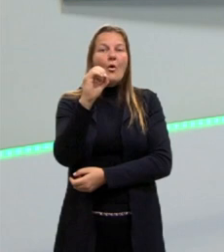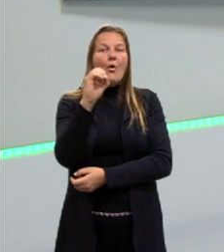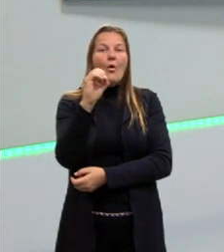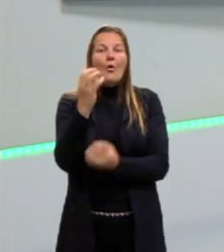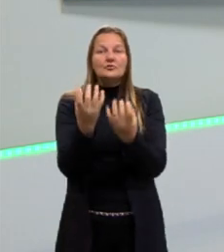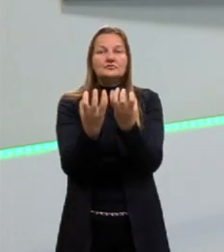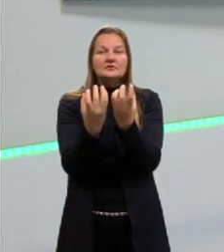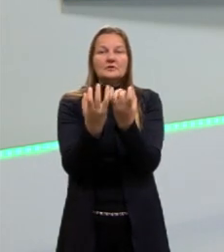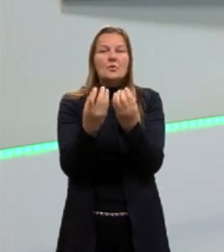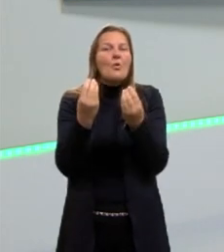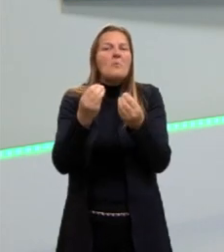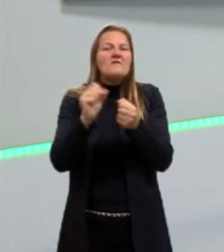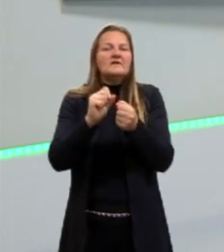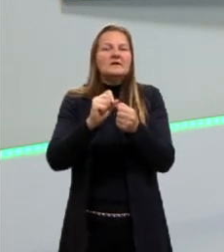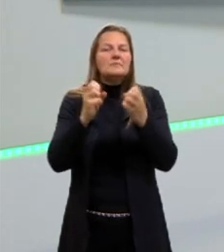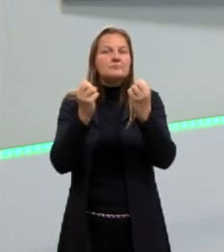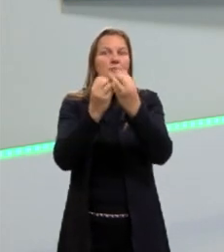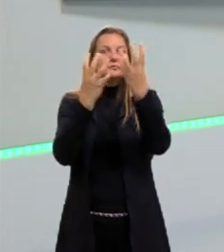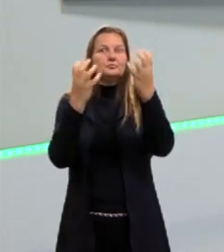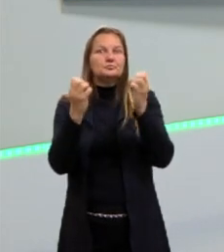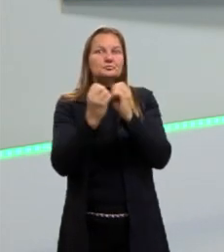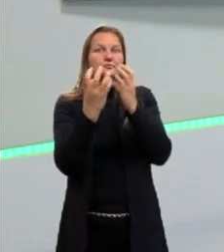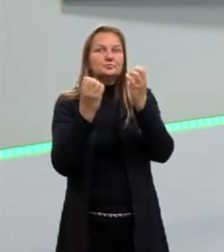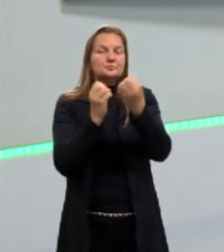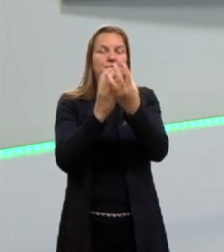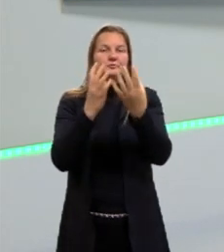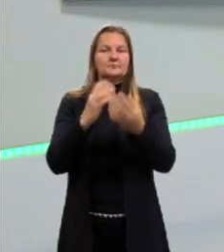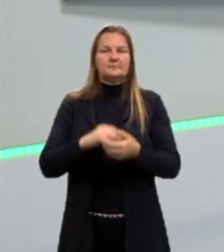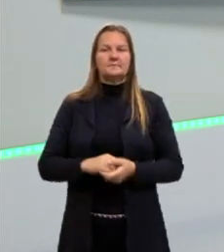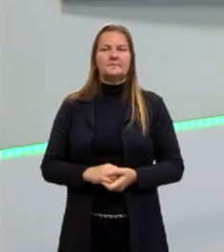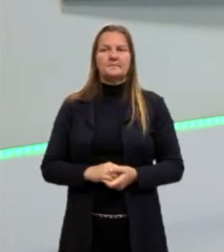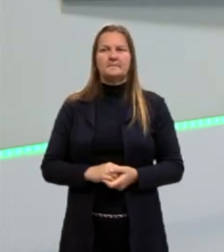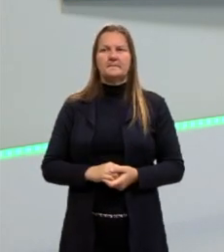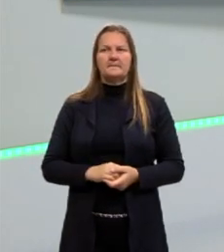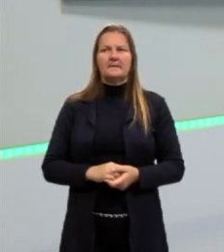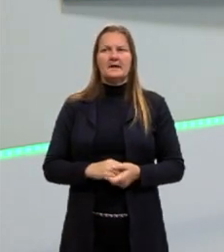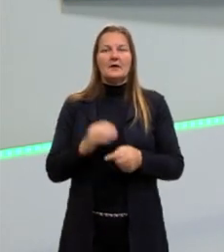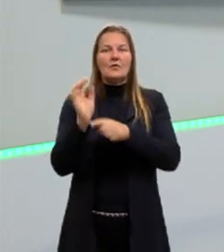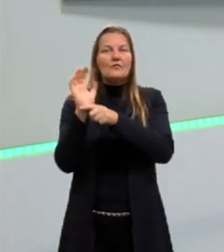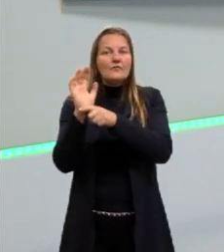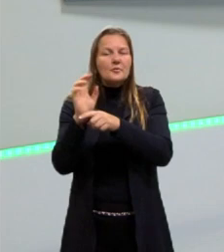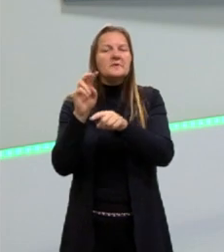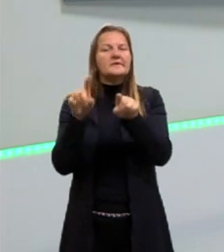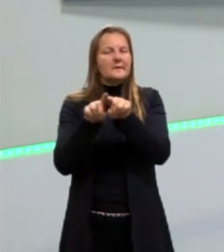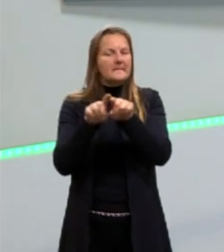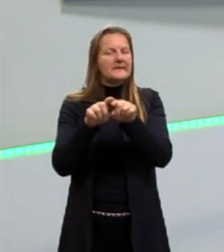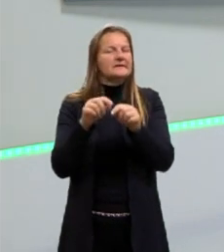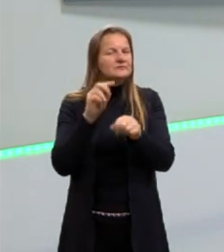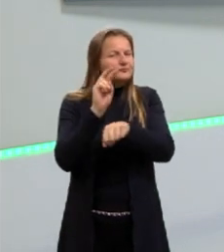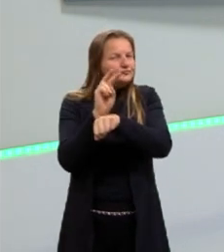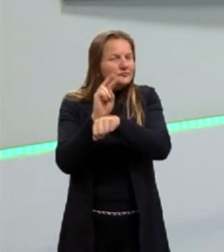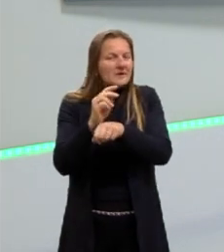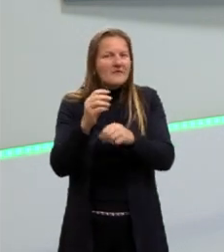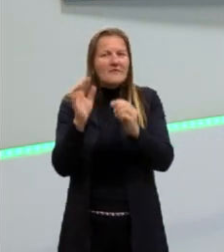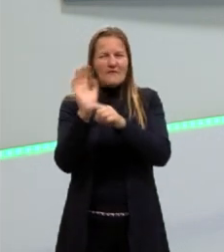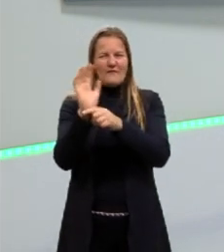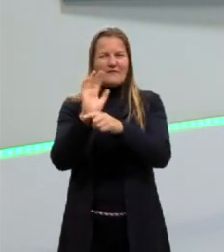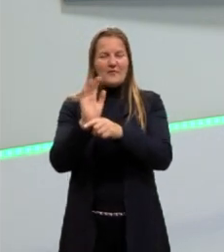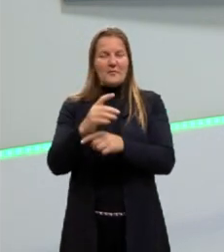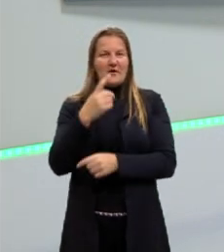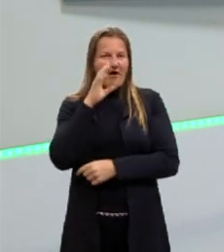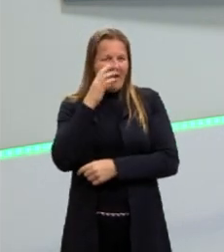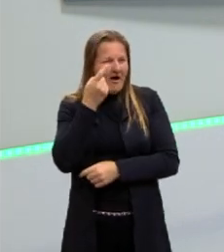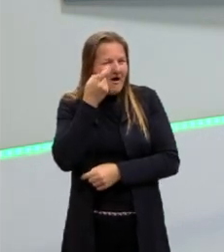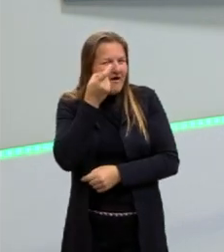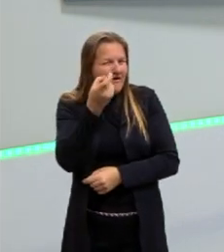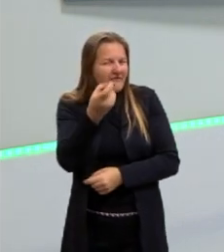queimar. Então, é um pouquinho diferente, né? Esse tipo de explosão. Então, cuidado, né? Claro que é muito bom a gente assistir um filme, né,